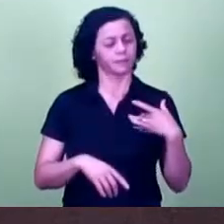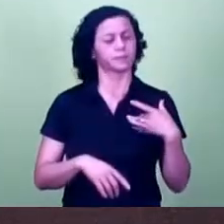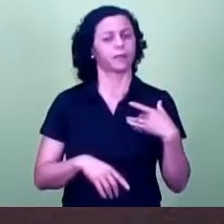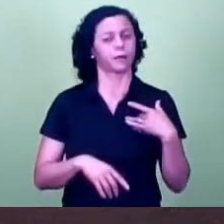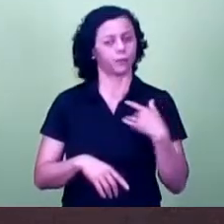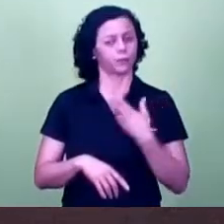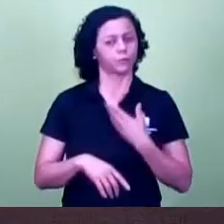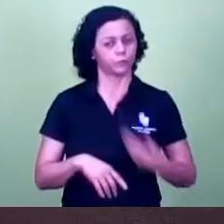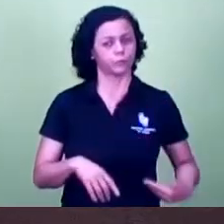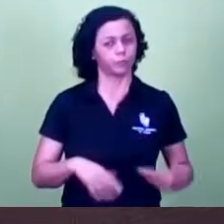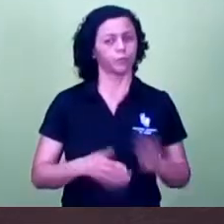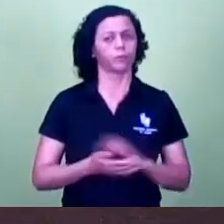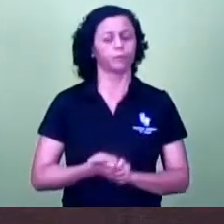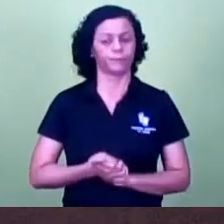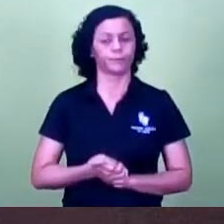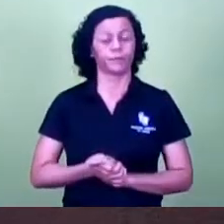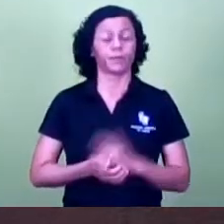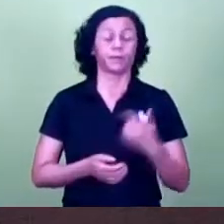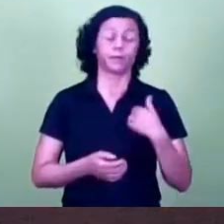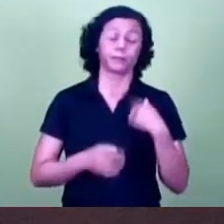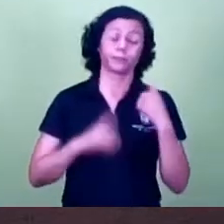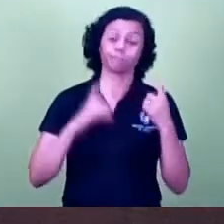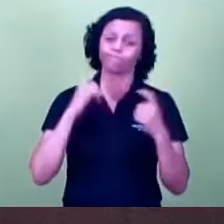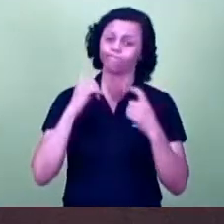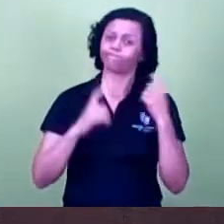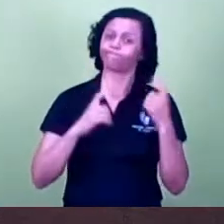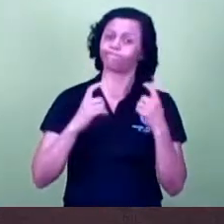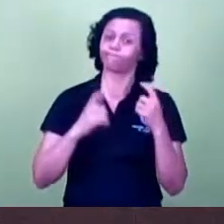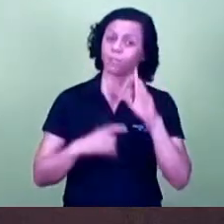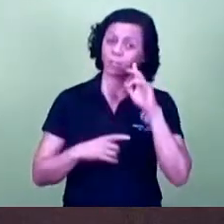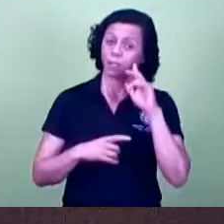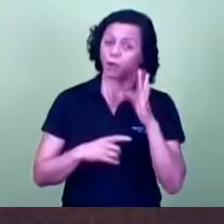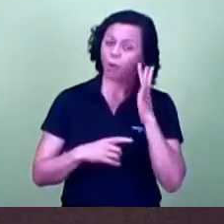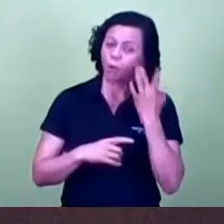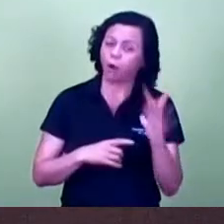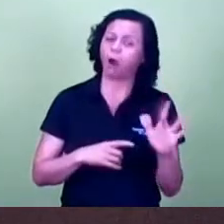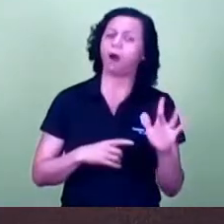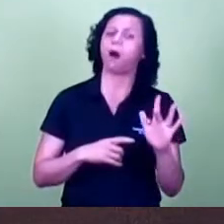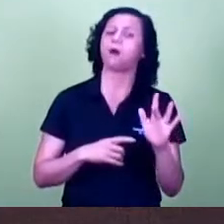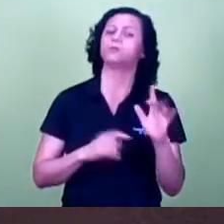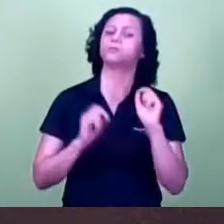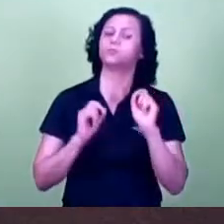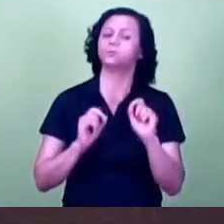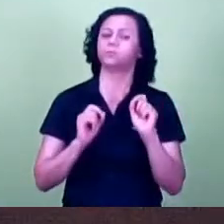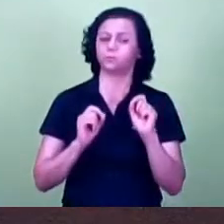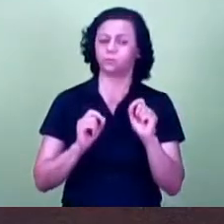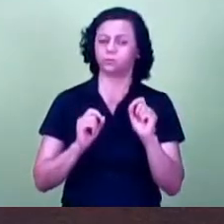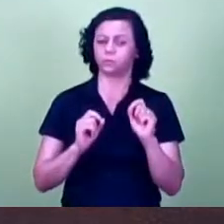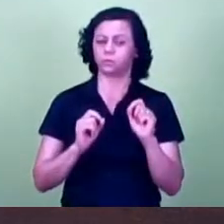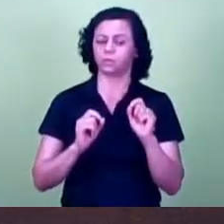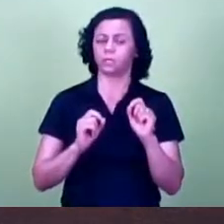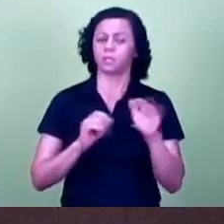Então, assim, fica a minha preocupação. Eu acho, senhor presidente, que nós deveríamos estar chamando aqui